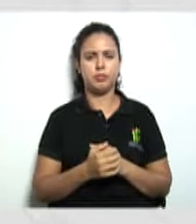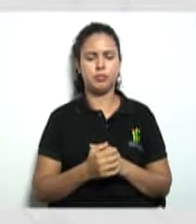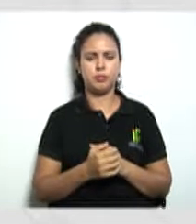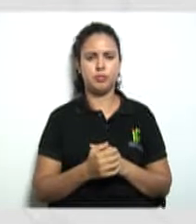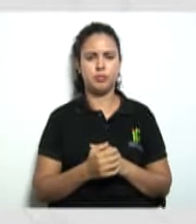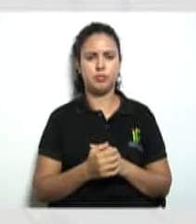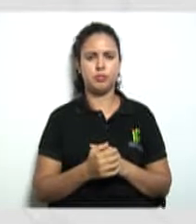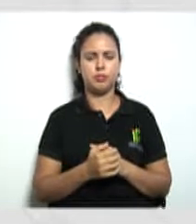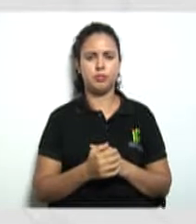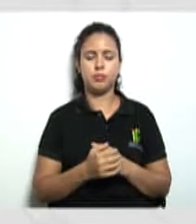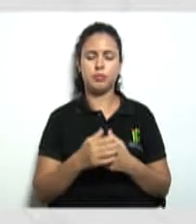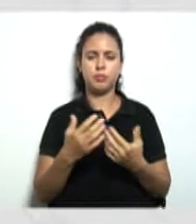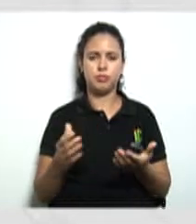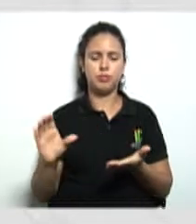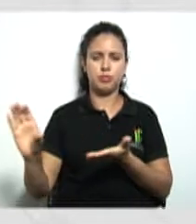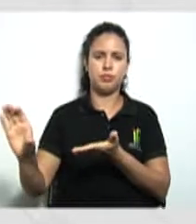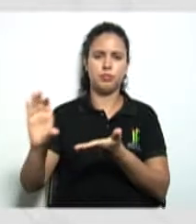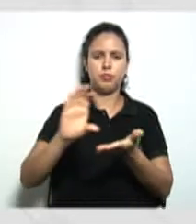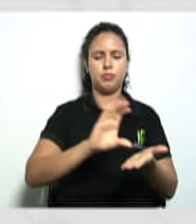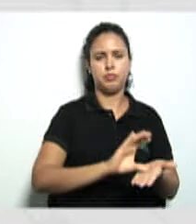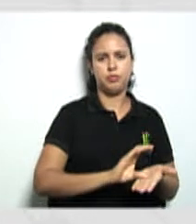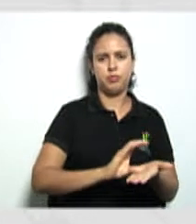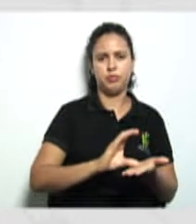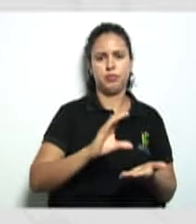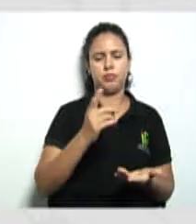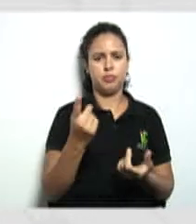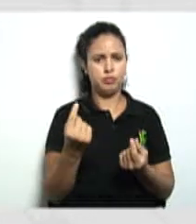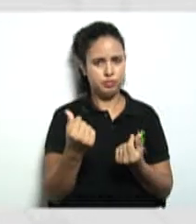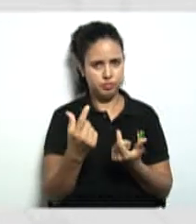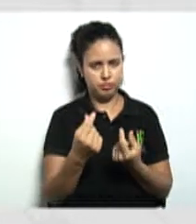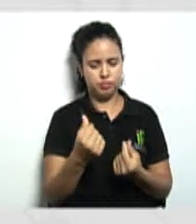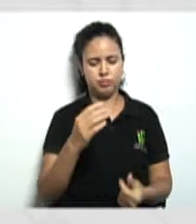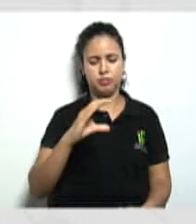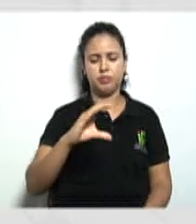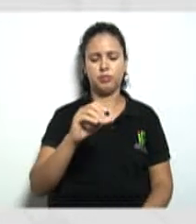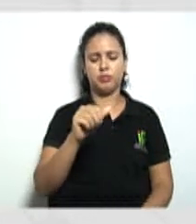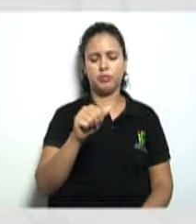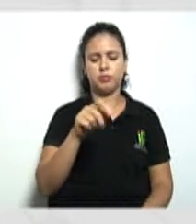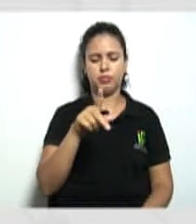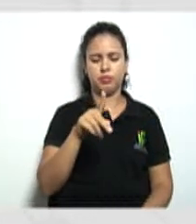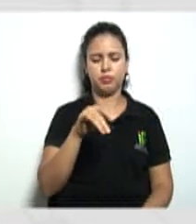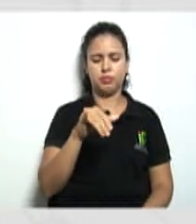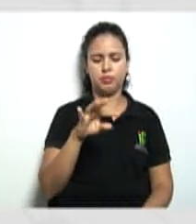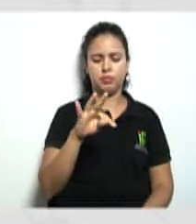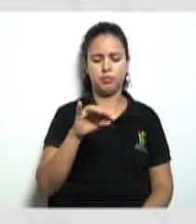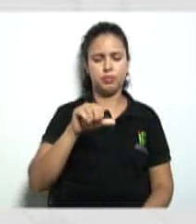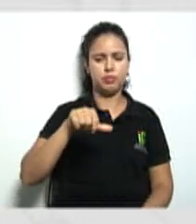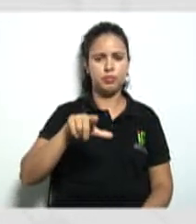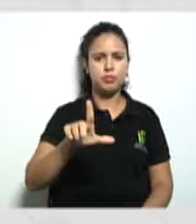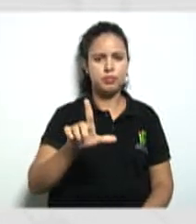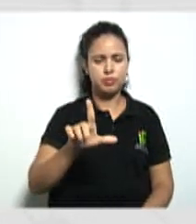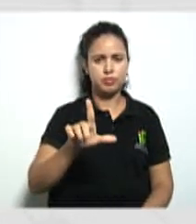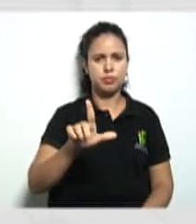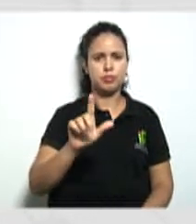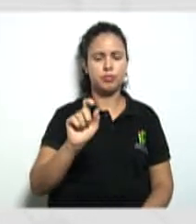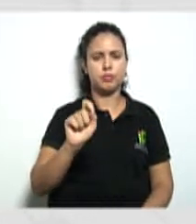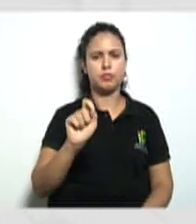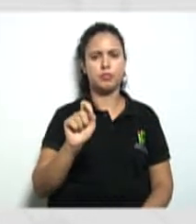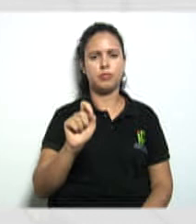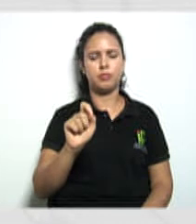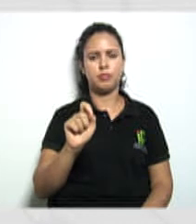do capital o que que é isso essa integralização aqui inicial do capital